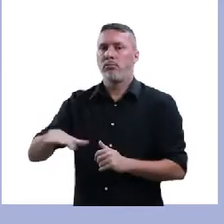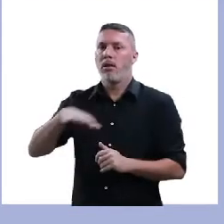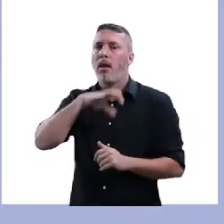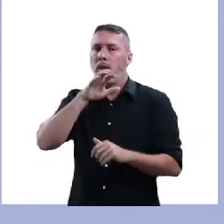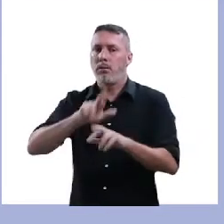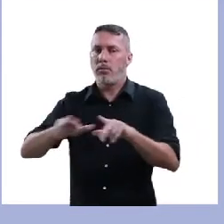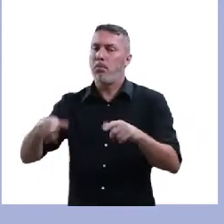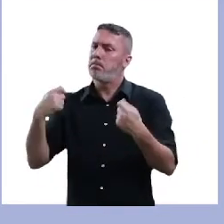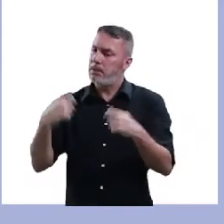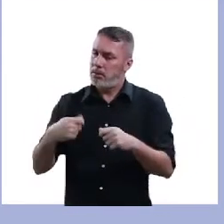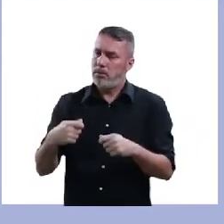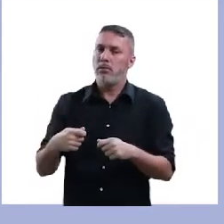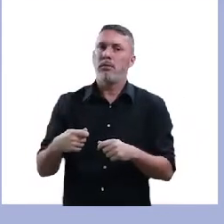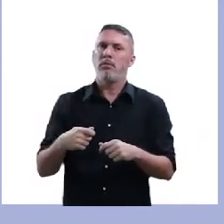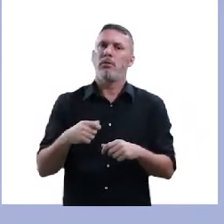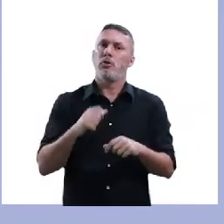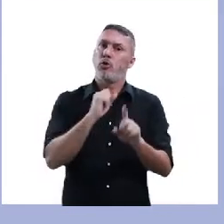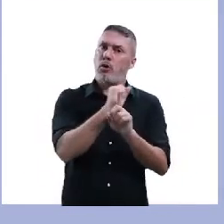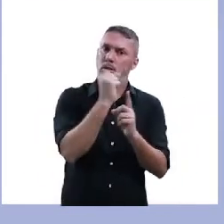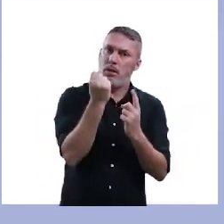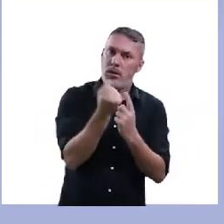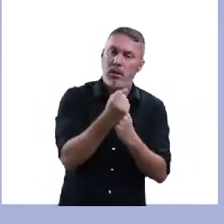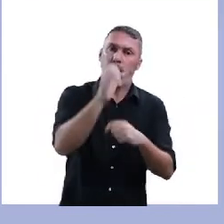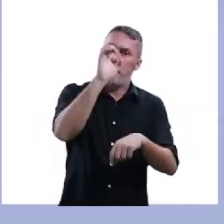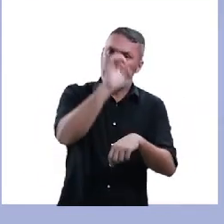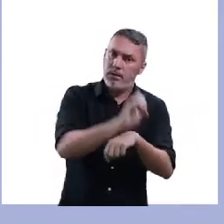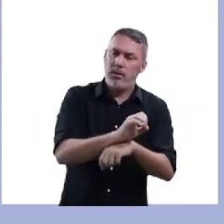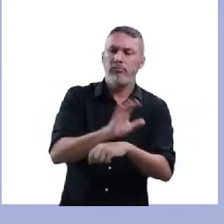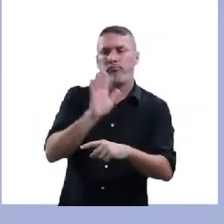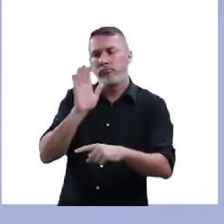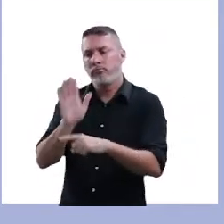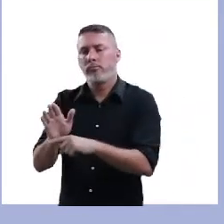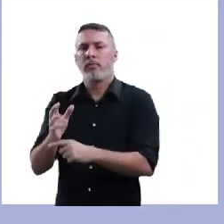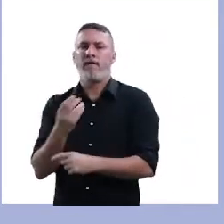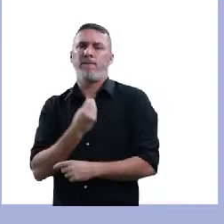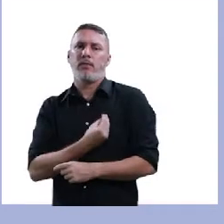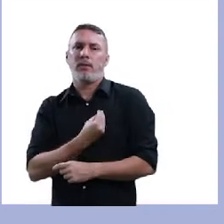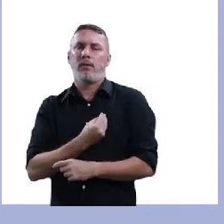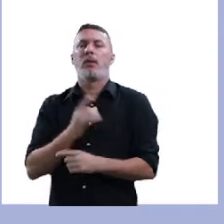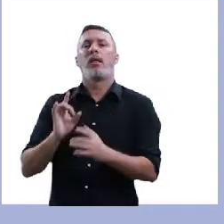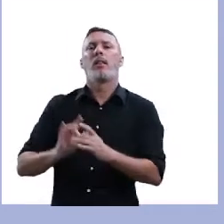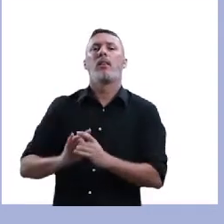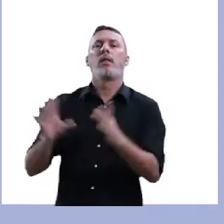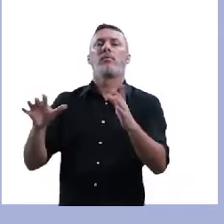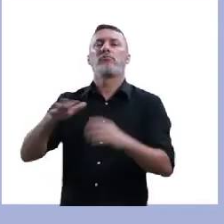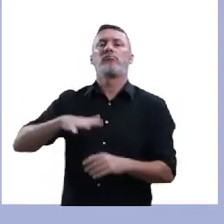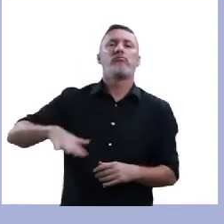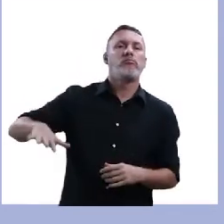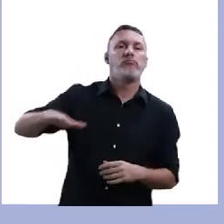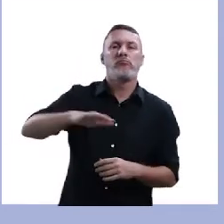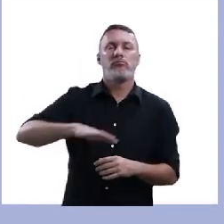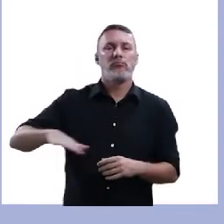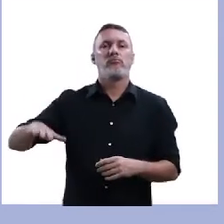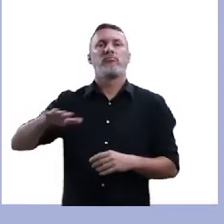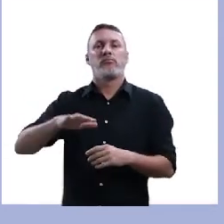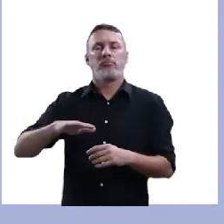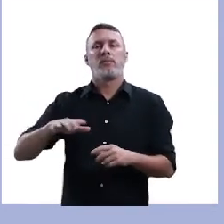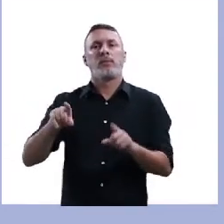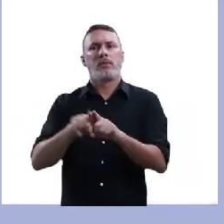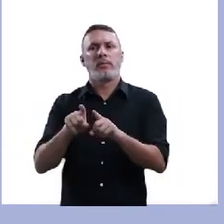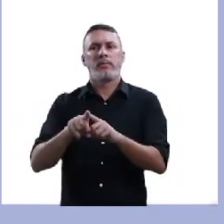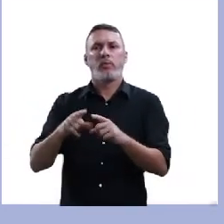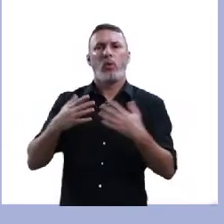corporal, e a integridade física desses seres. Então, eu tenho dois elementos aqui, que são responsáveis.